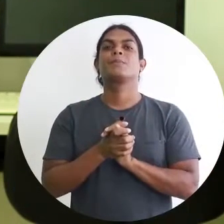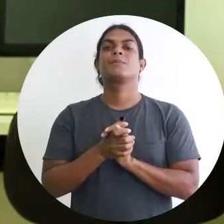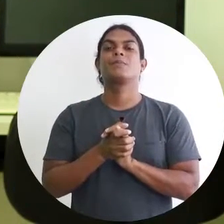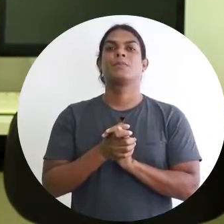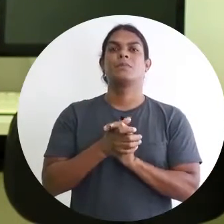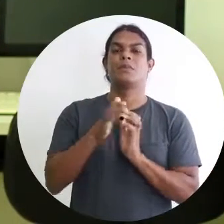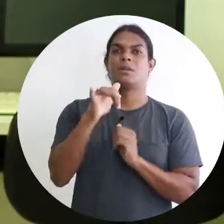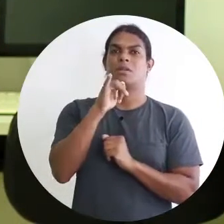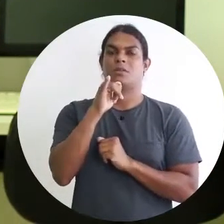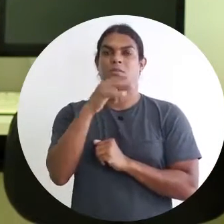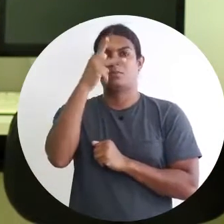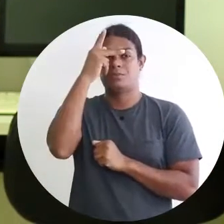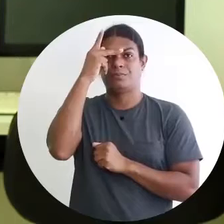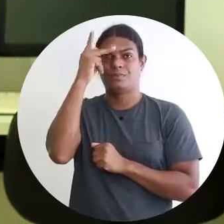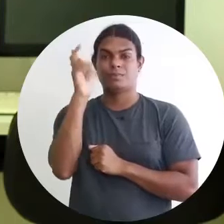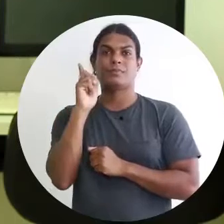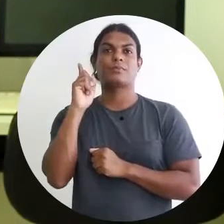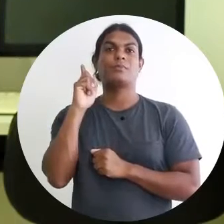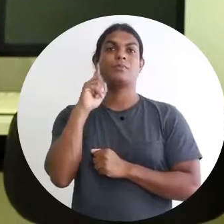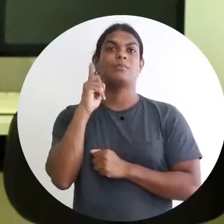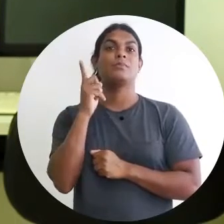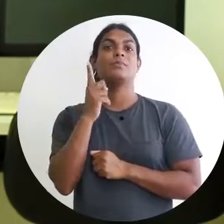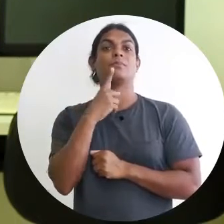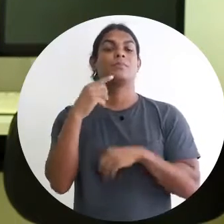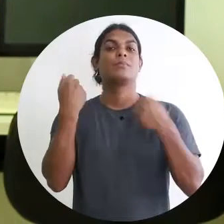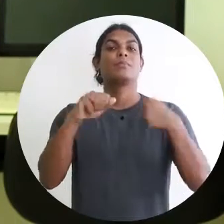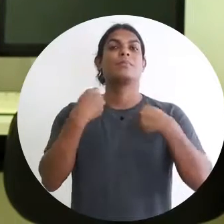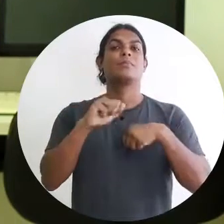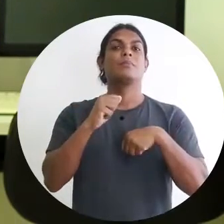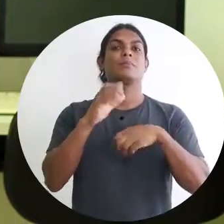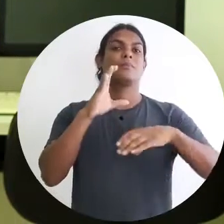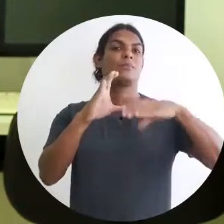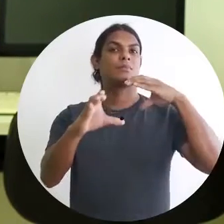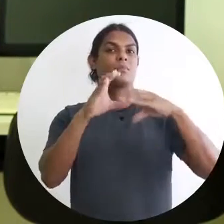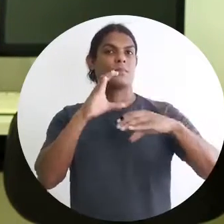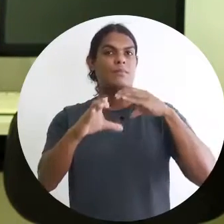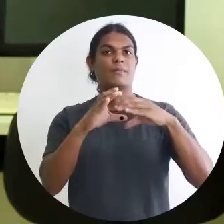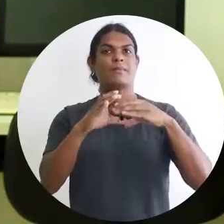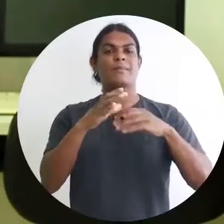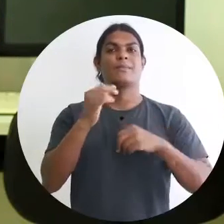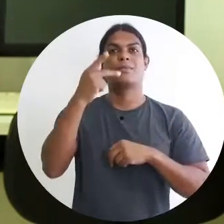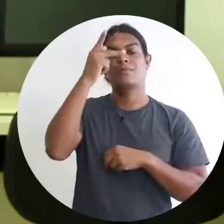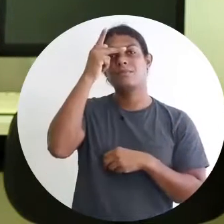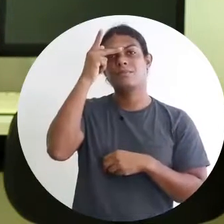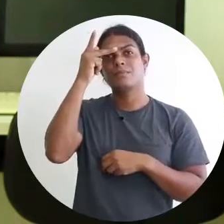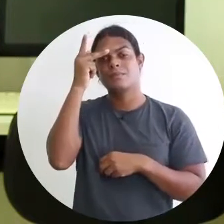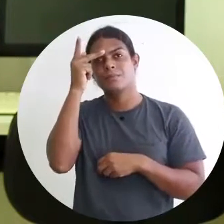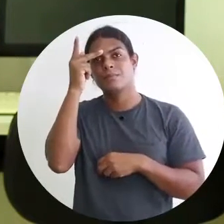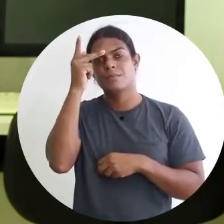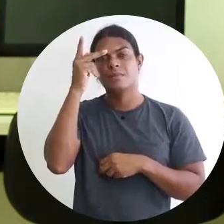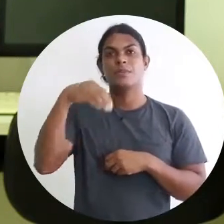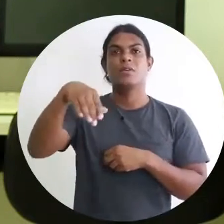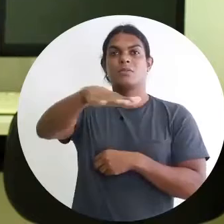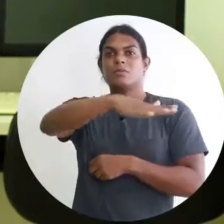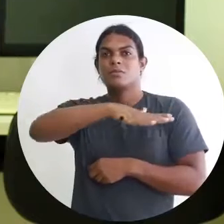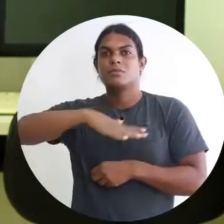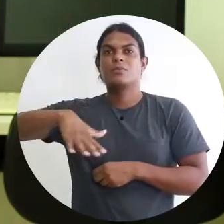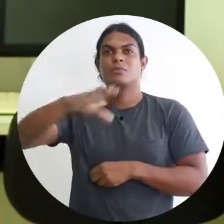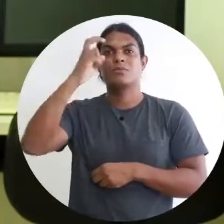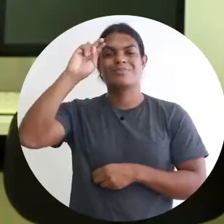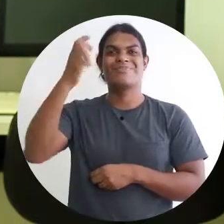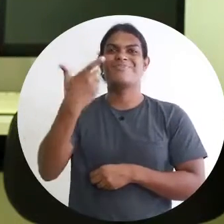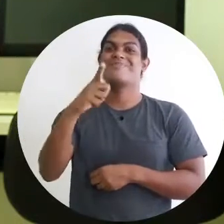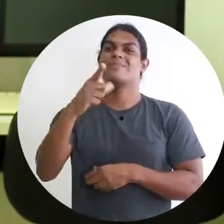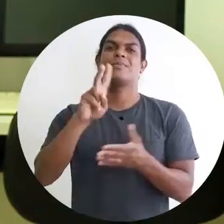auditiva, ela precise se comunicar com uma pessoa do espaço cultural. Então, não tem um intérprete de Libras.